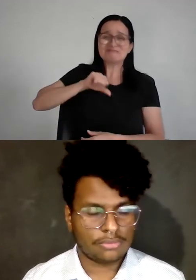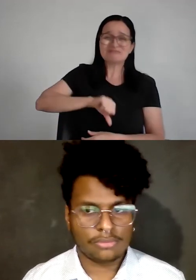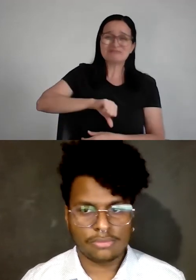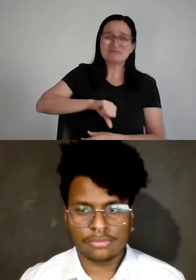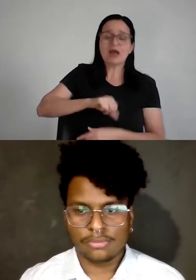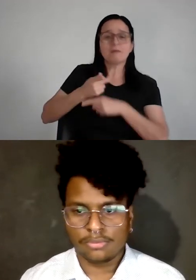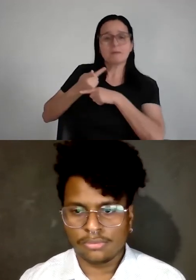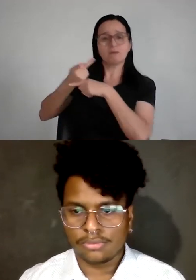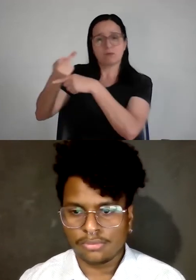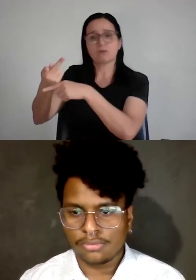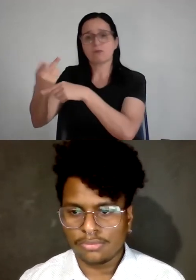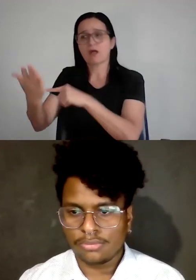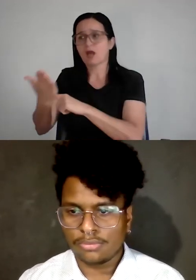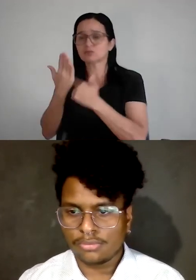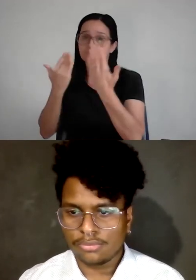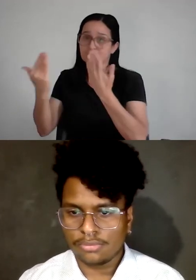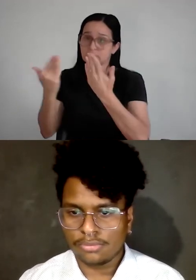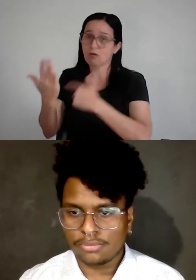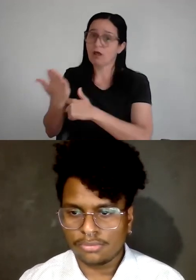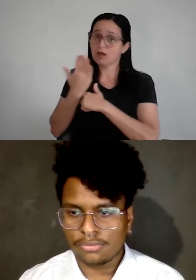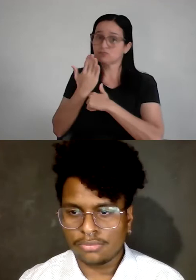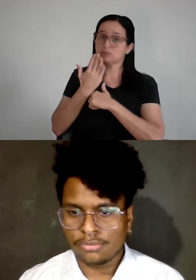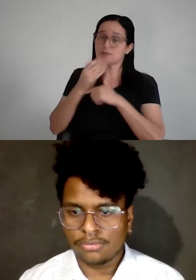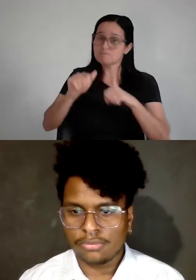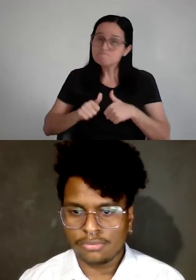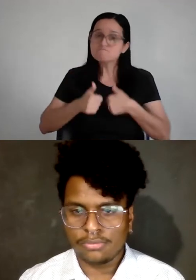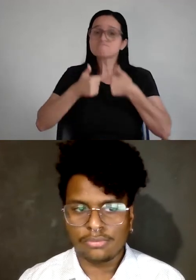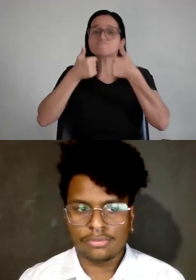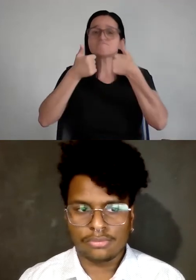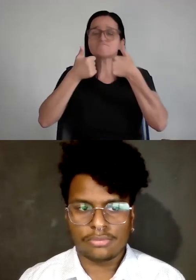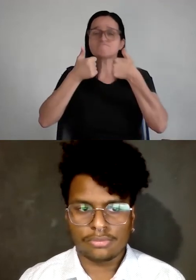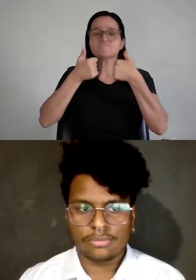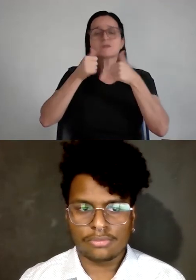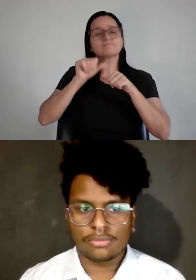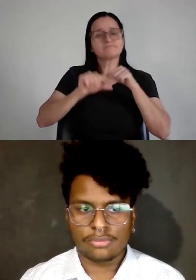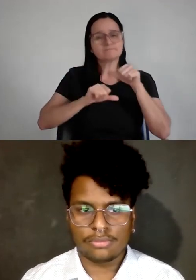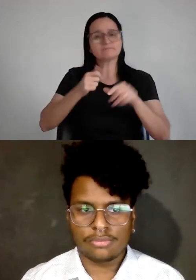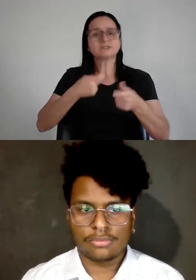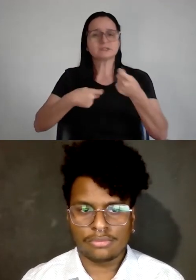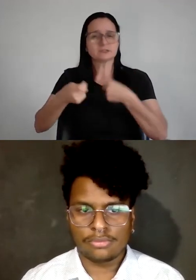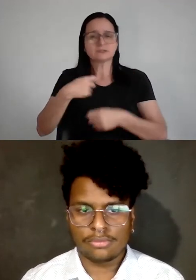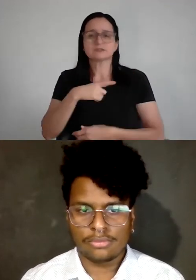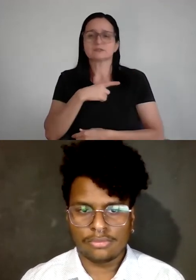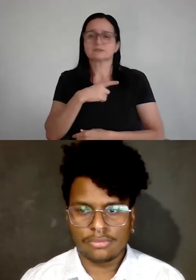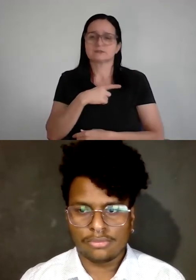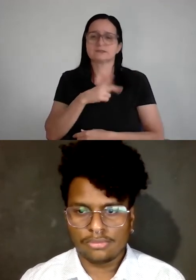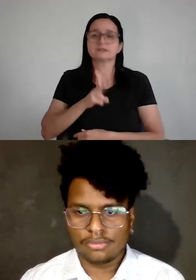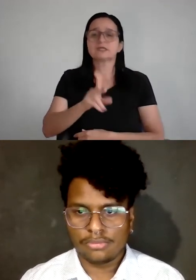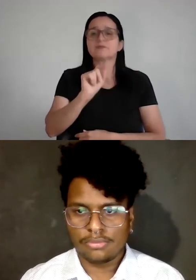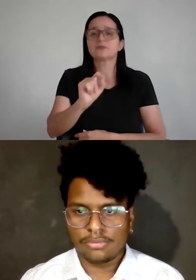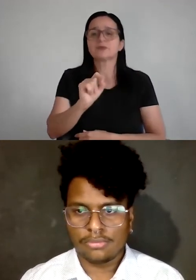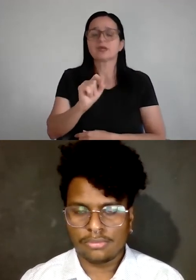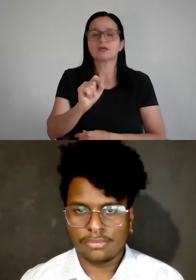afeta, isso eu fiz a minha vida inteira. e a outra você tem que administrar isso. E o que você tem que fazer o tempo todo é doses,